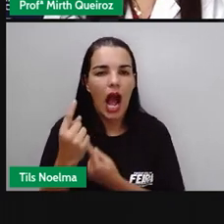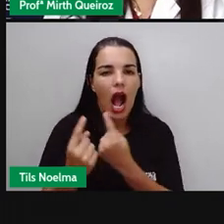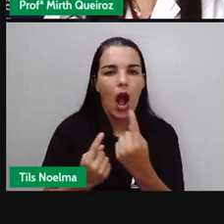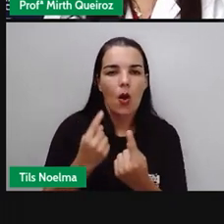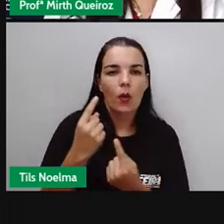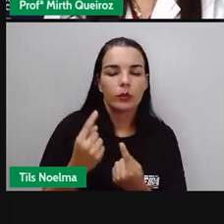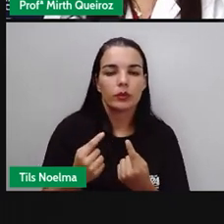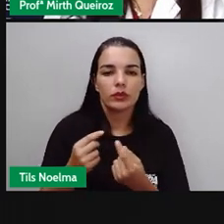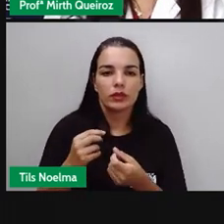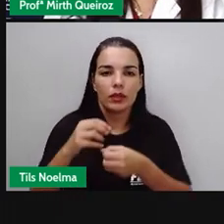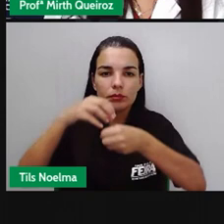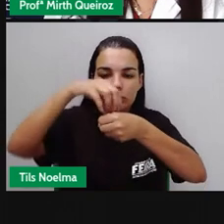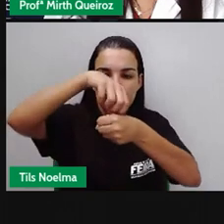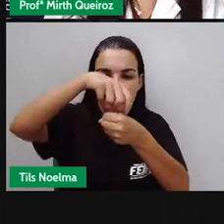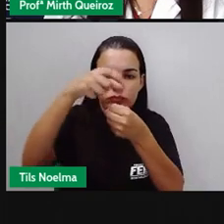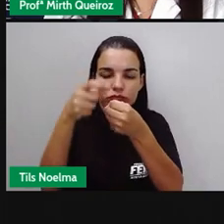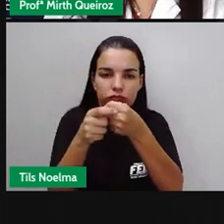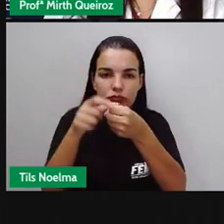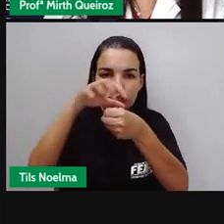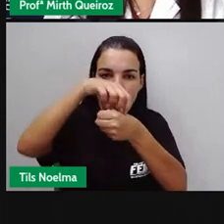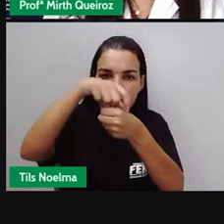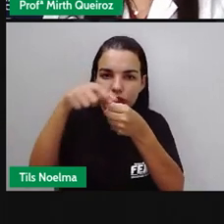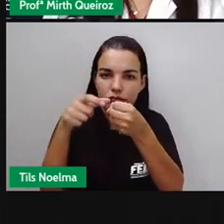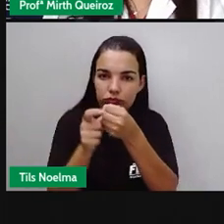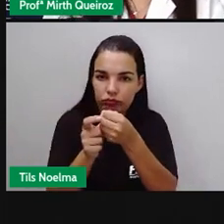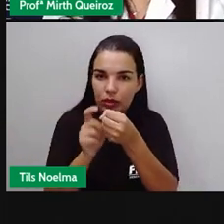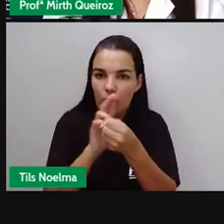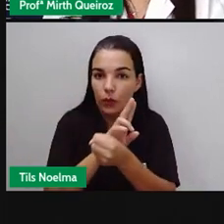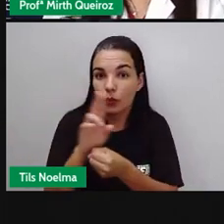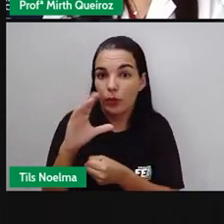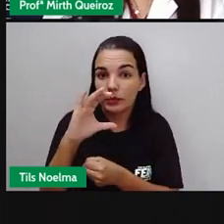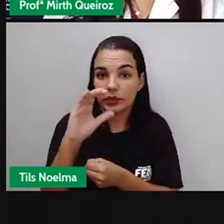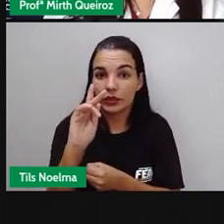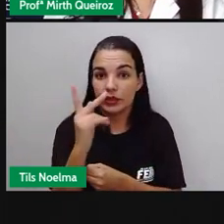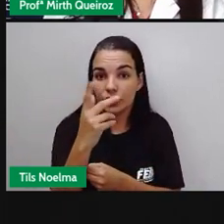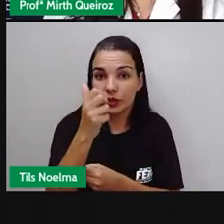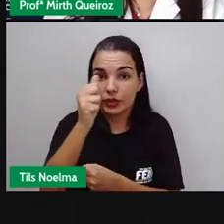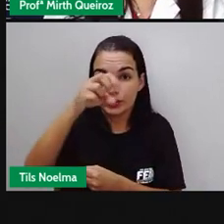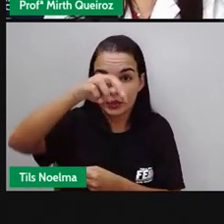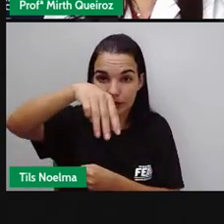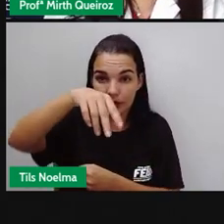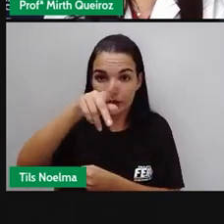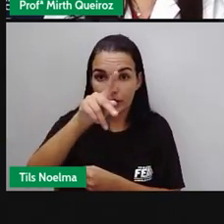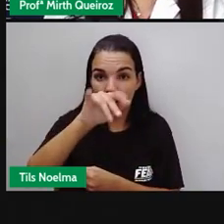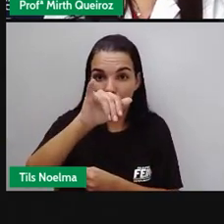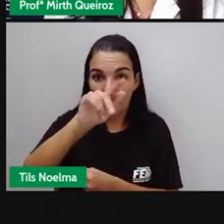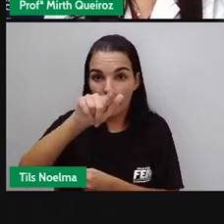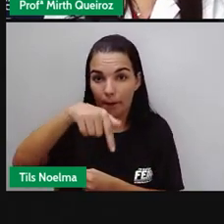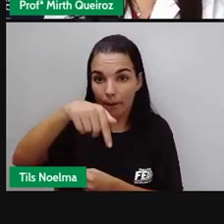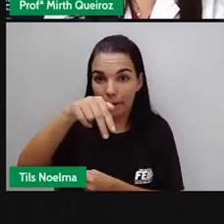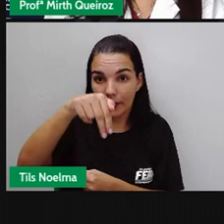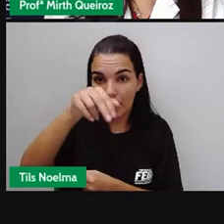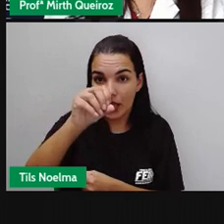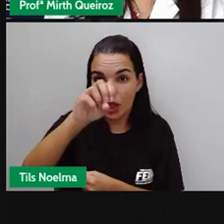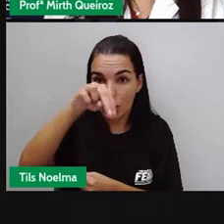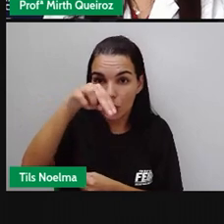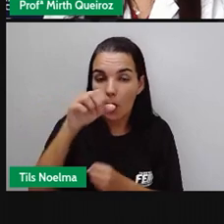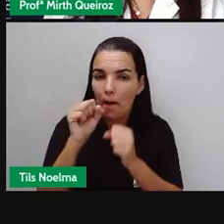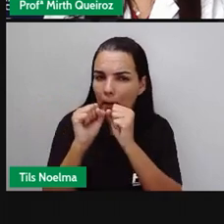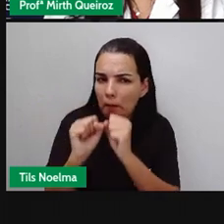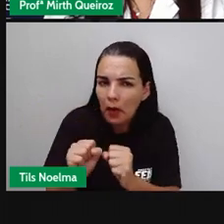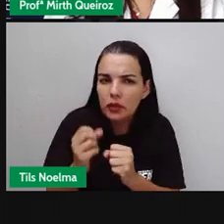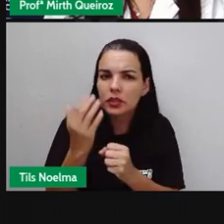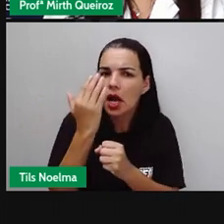Alguns cogumelos, conhecidos como champignon, shiitake, são empregados na culinária e consumidos